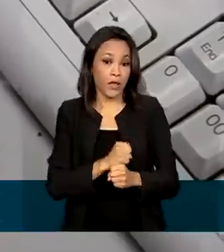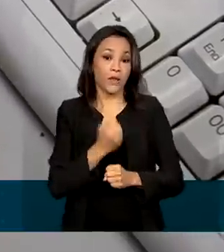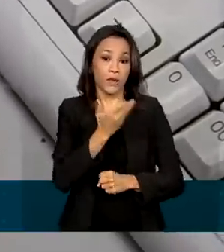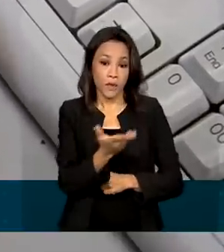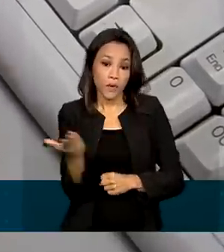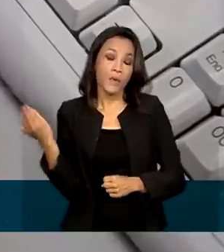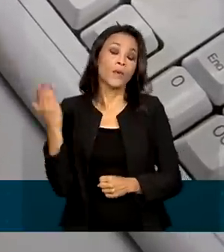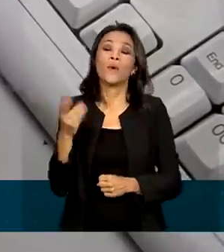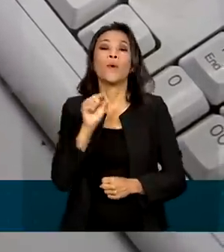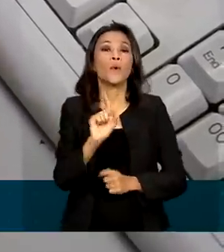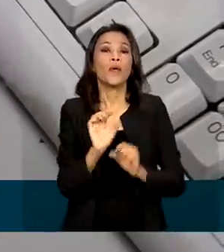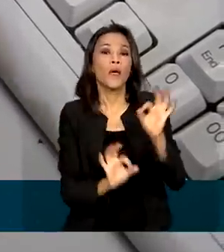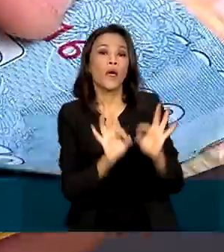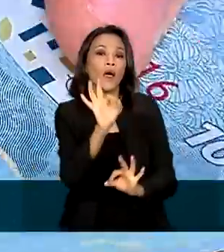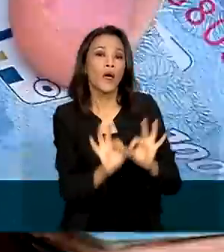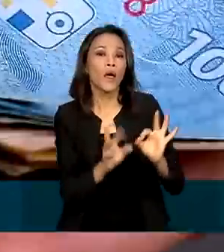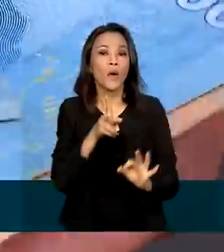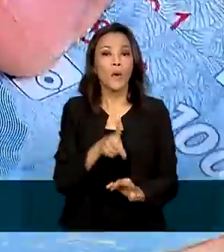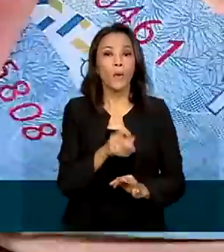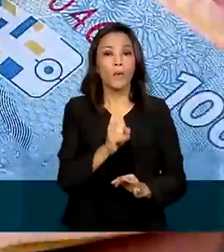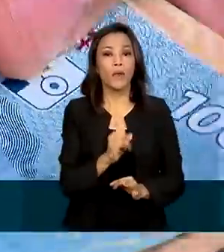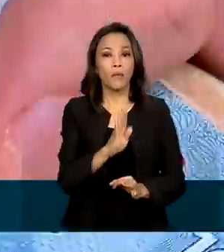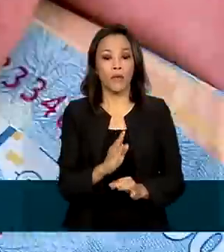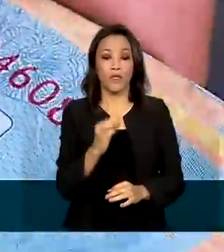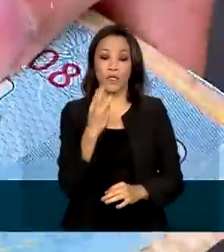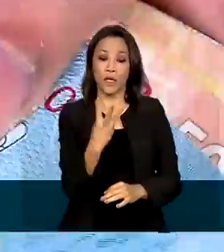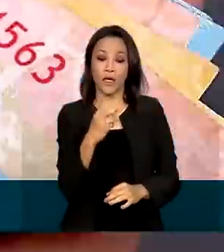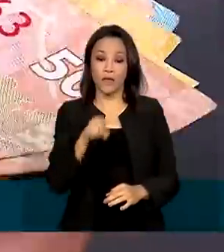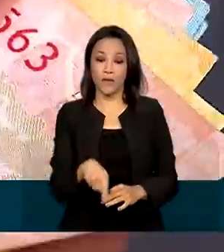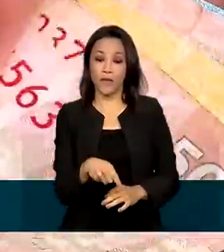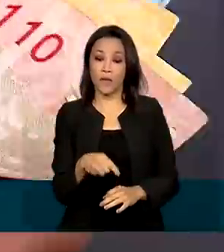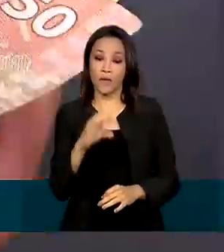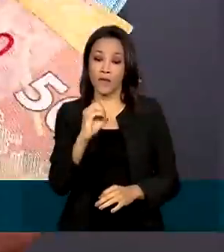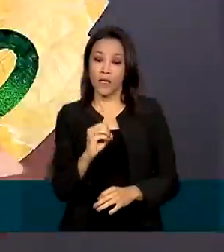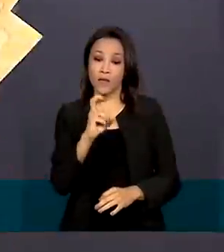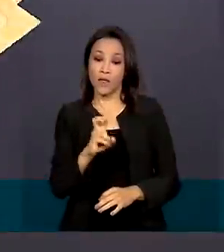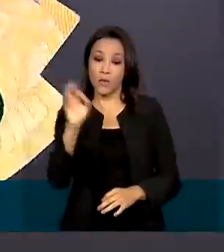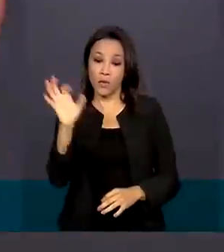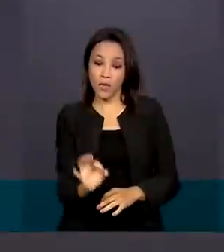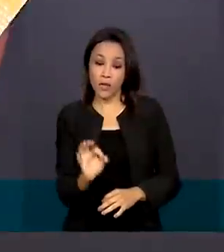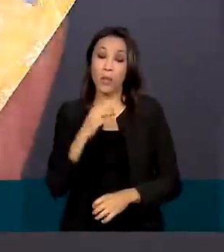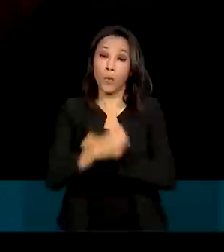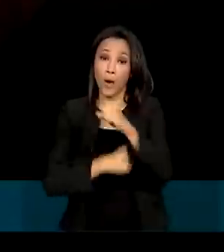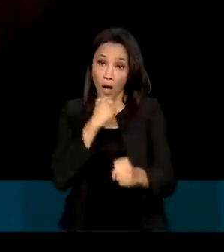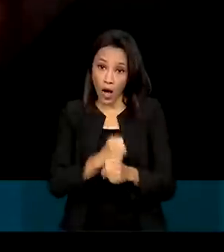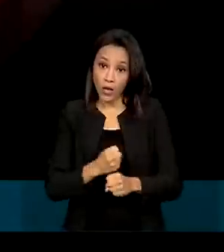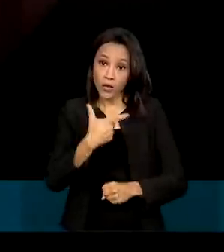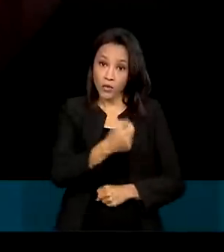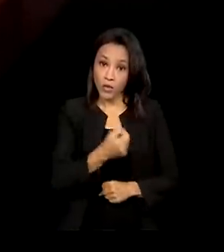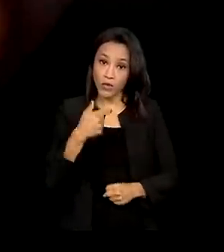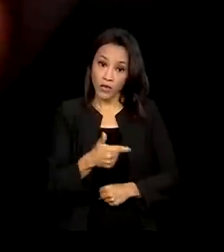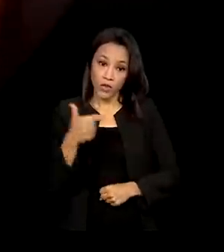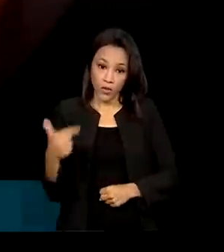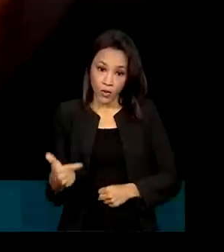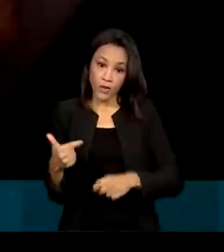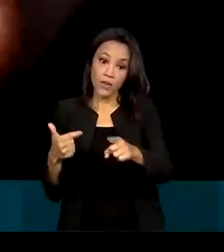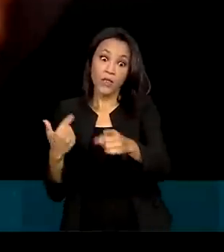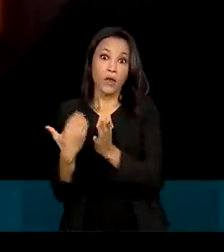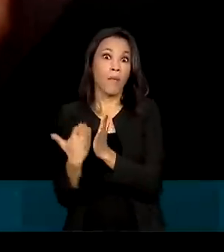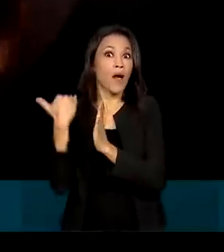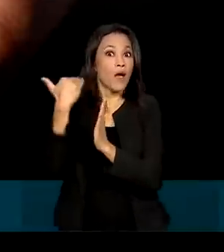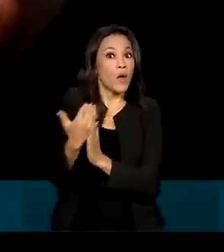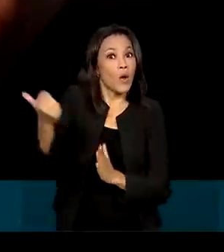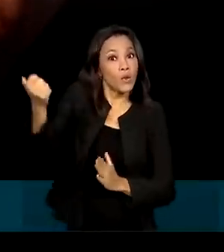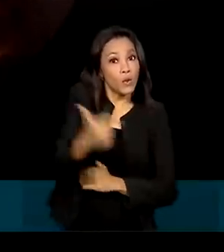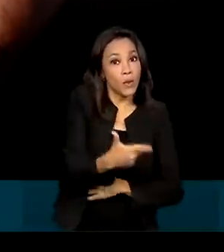financeiro projetam um PIB de 3,05% para 2022, maior do que a previsão do governo,